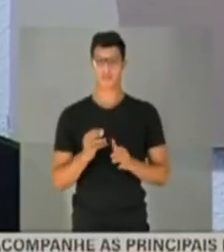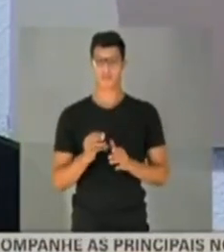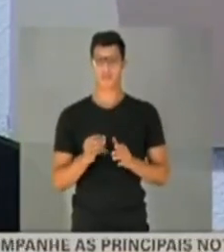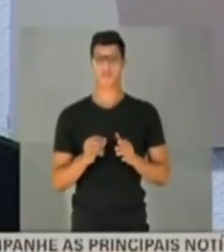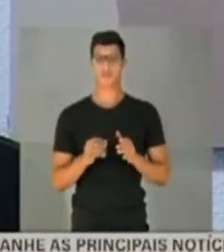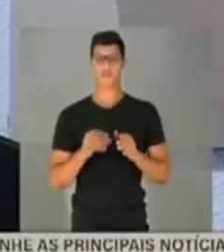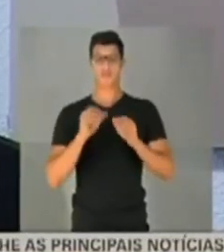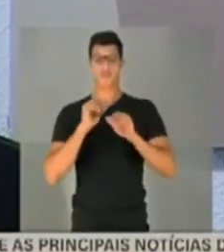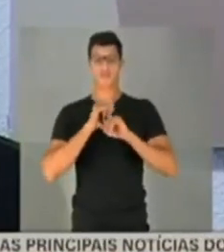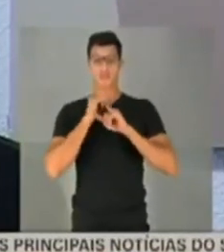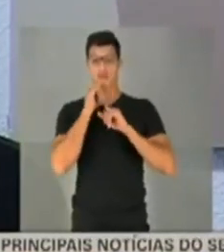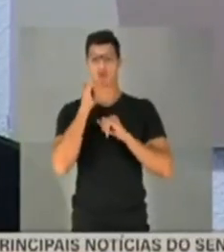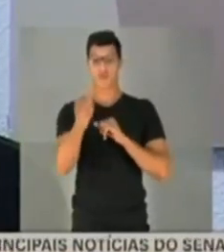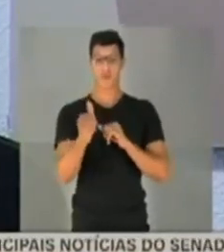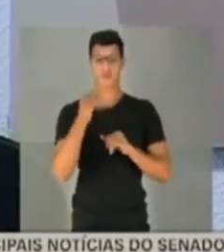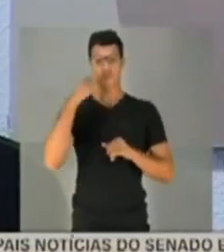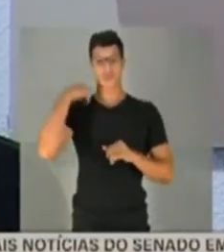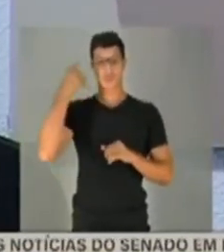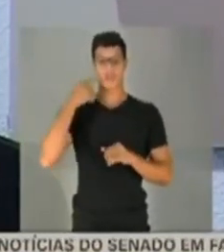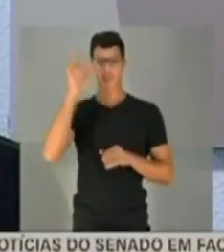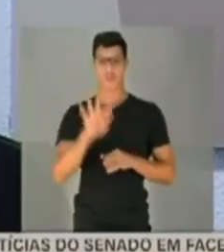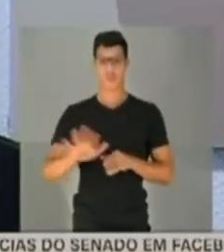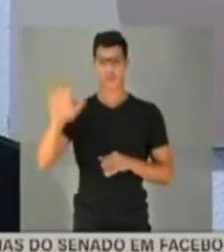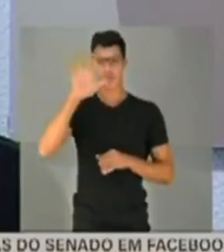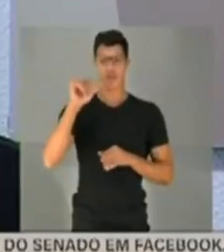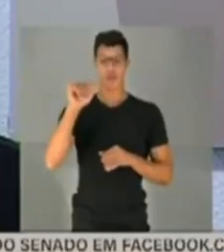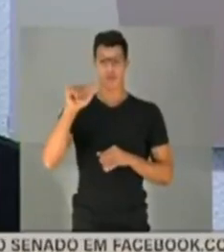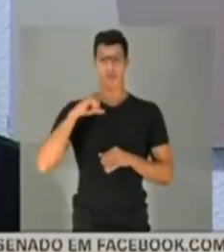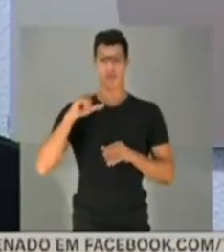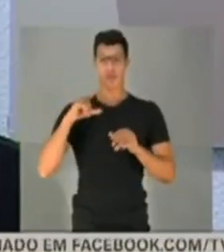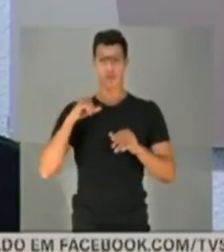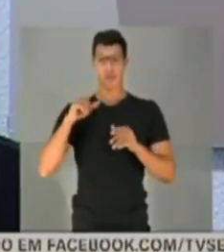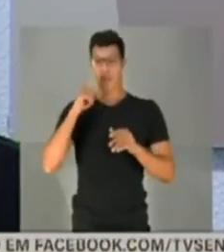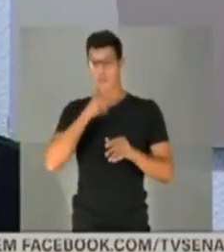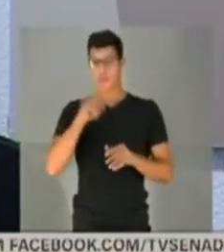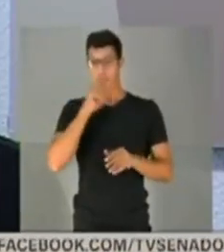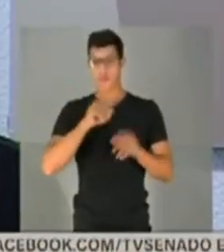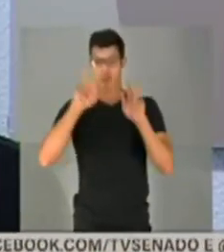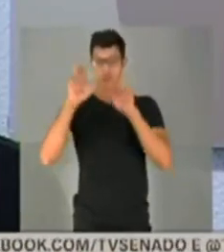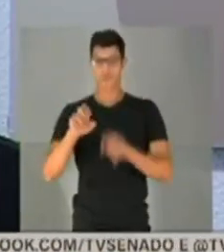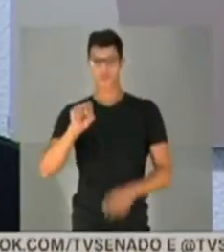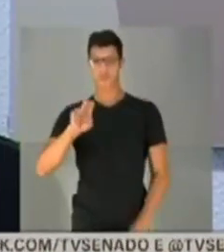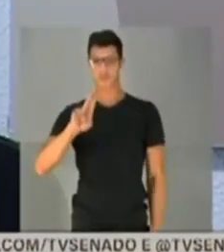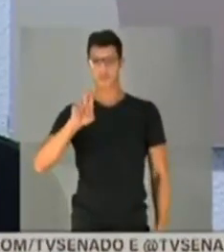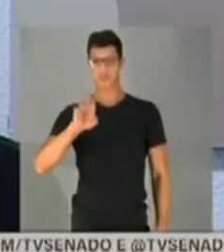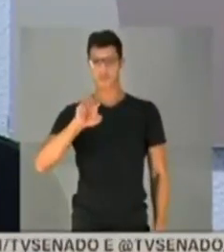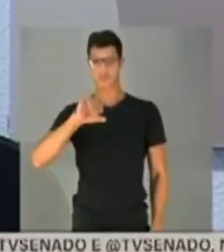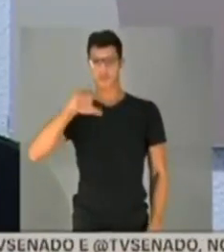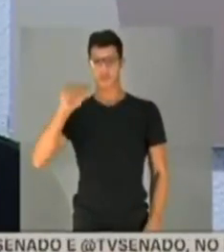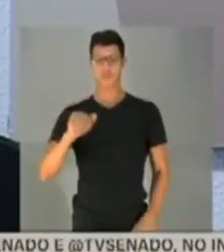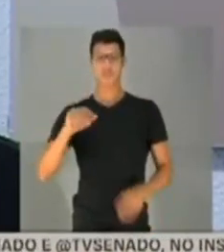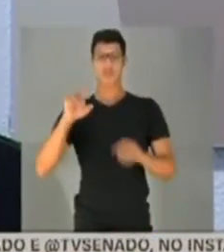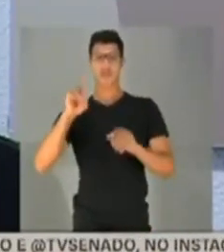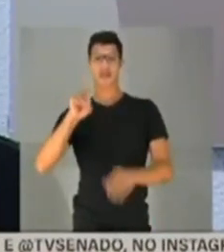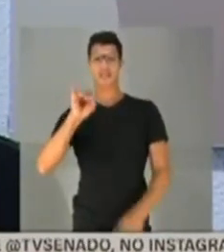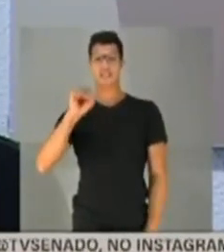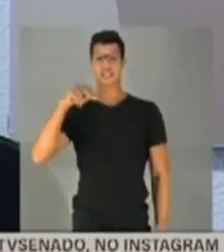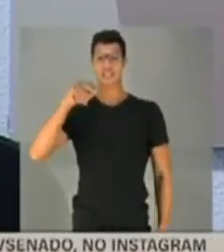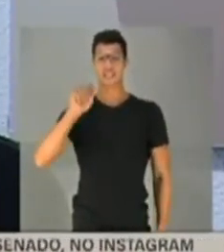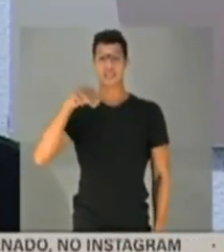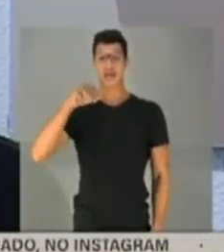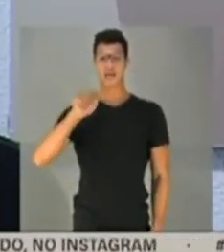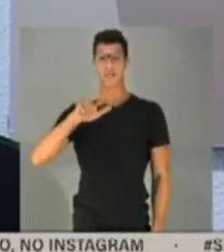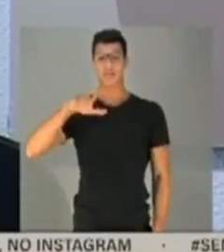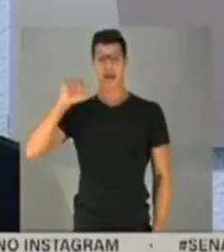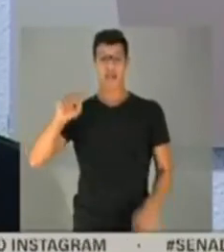informação ao deputado federal, que ele está totalmente equivocado com a questão da Suécia, na Dinamarca e na